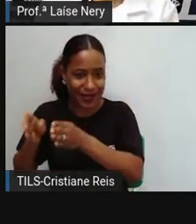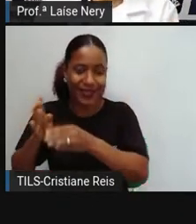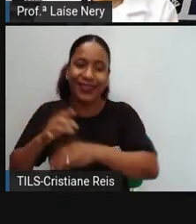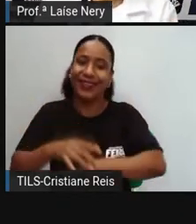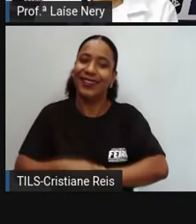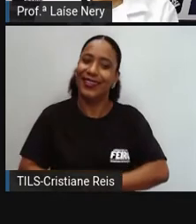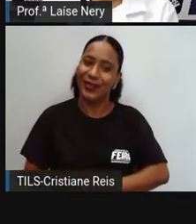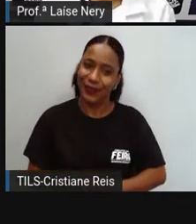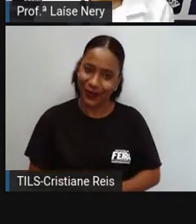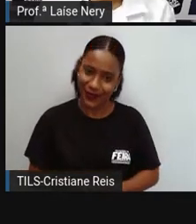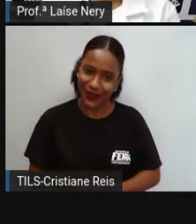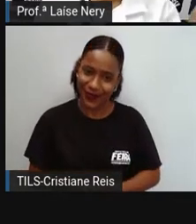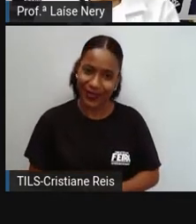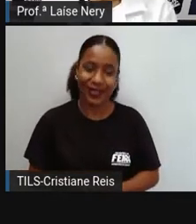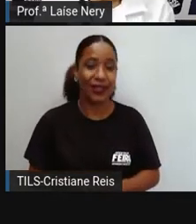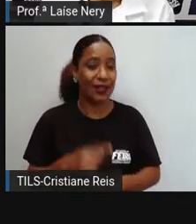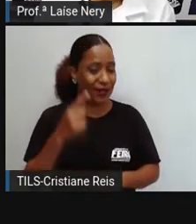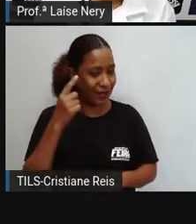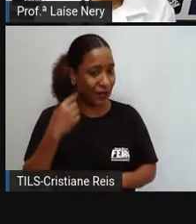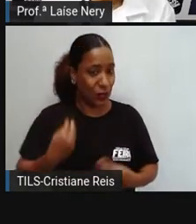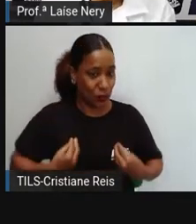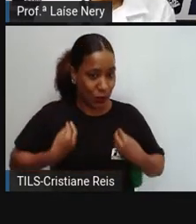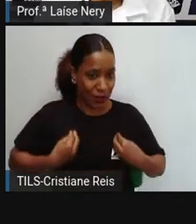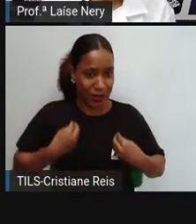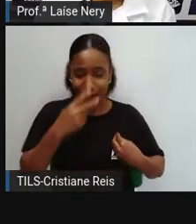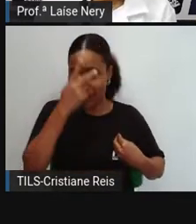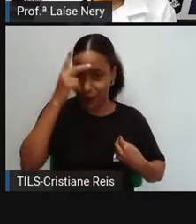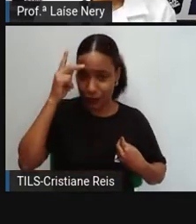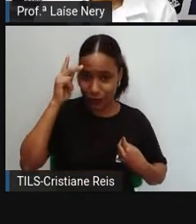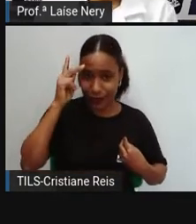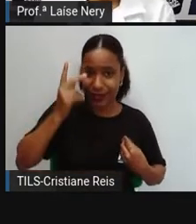fases foram divididas em infância,